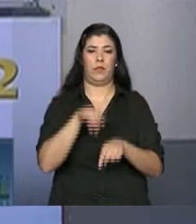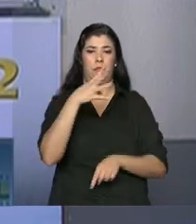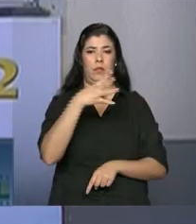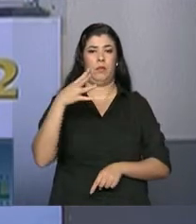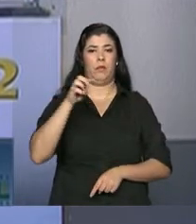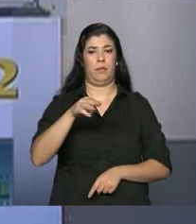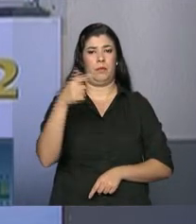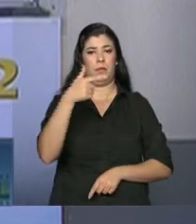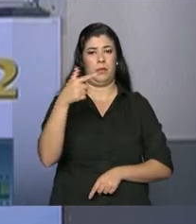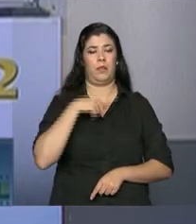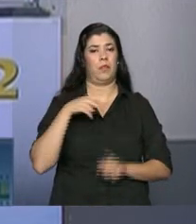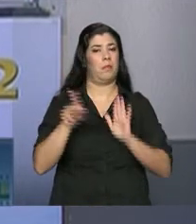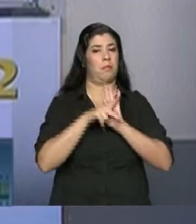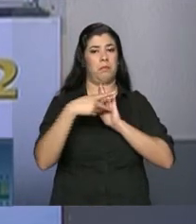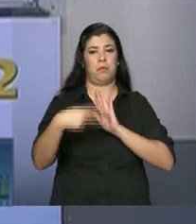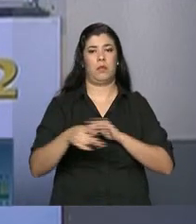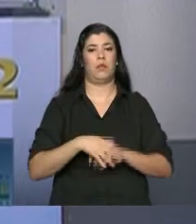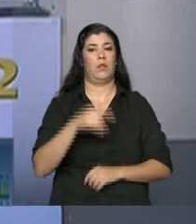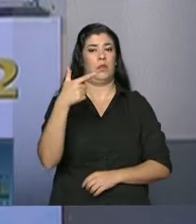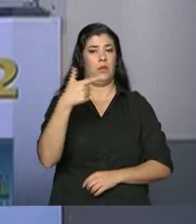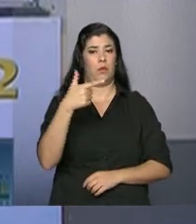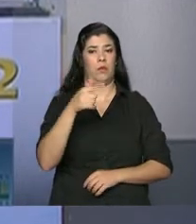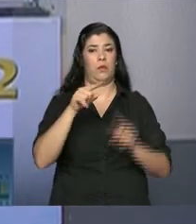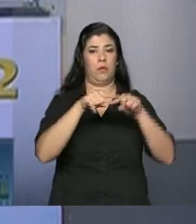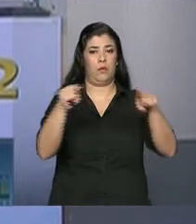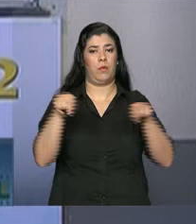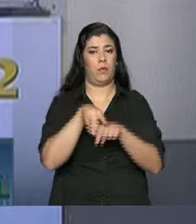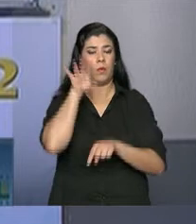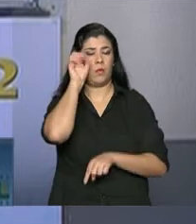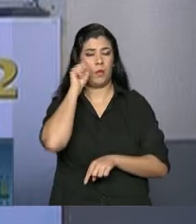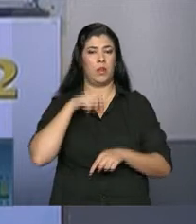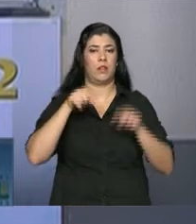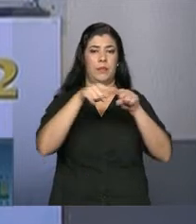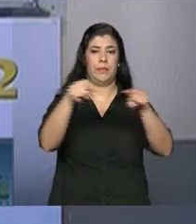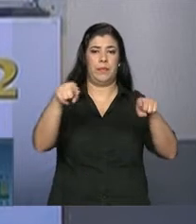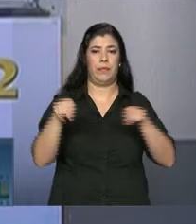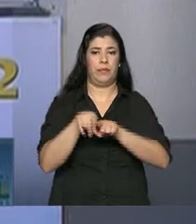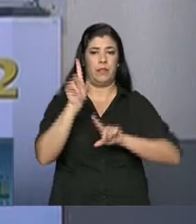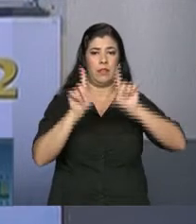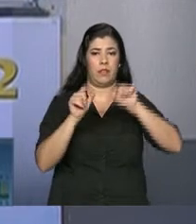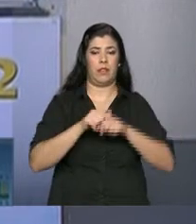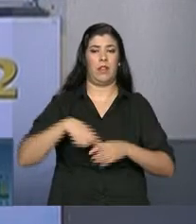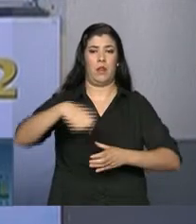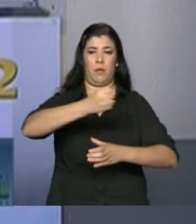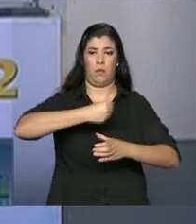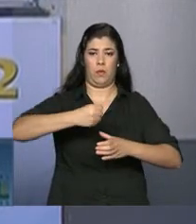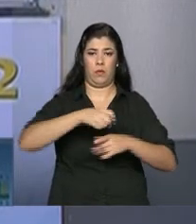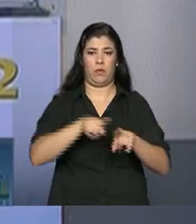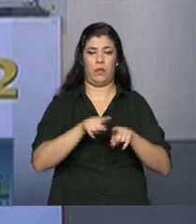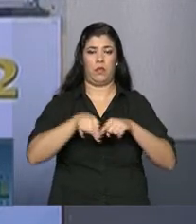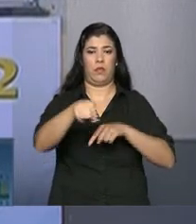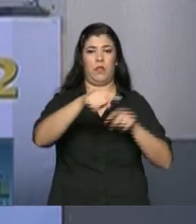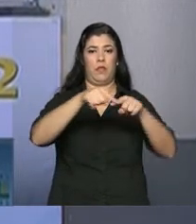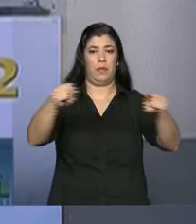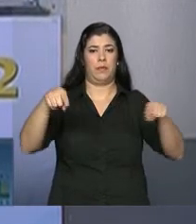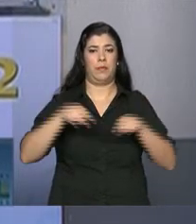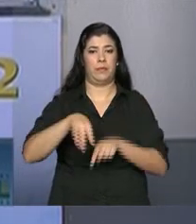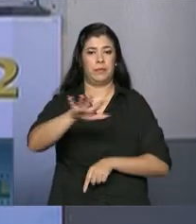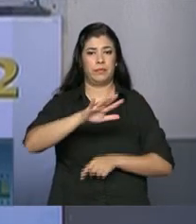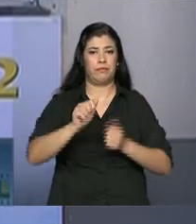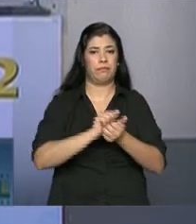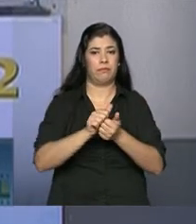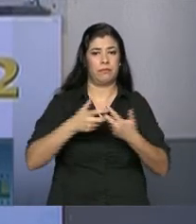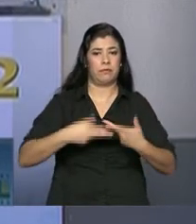Todos são padronizados, tem dois quartos, sala, banheiro, cozinha, área de serviço e